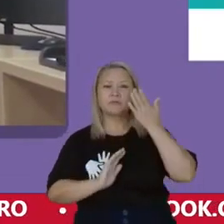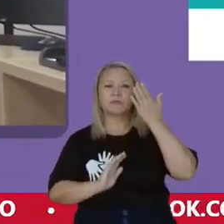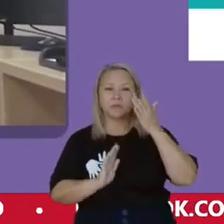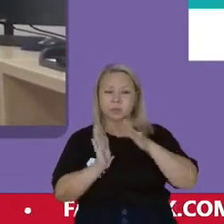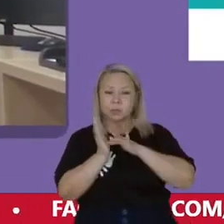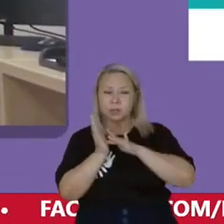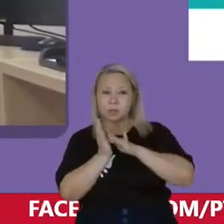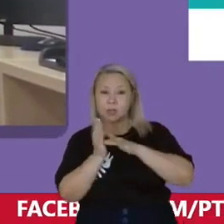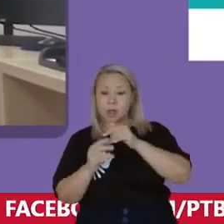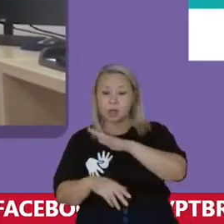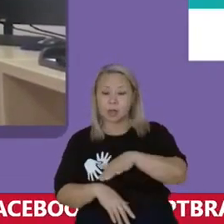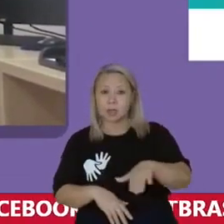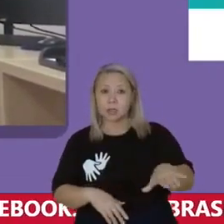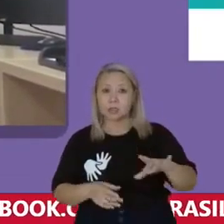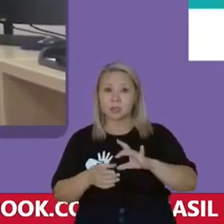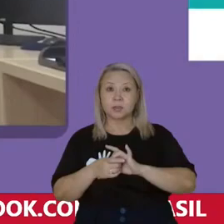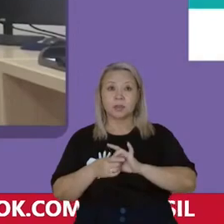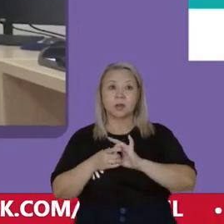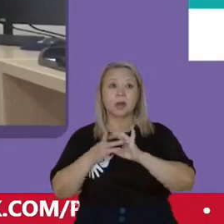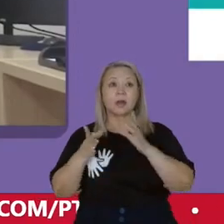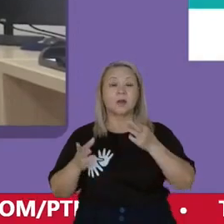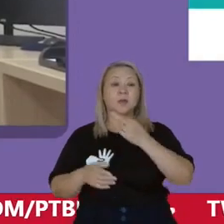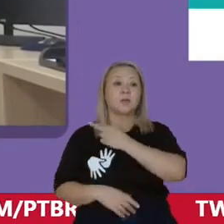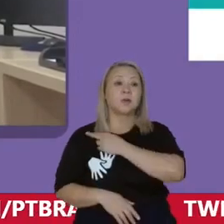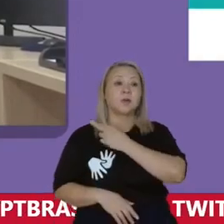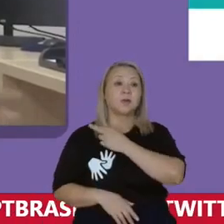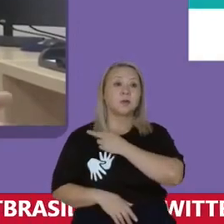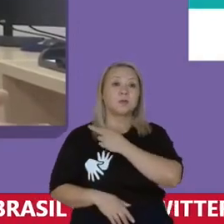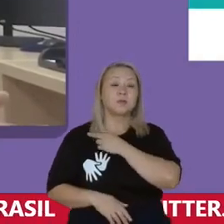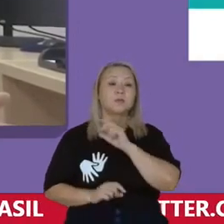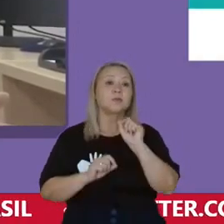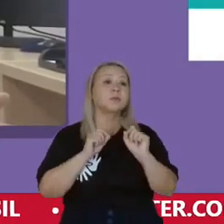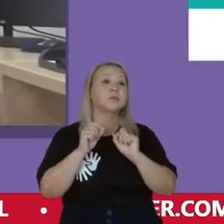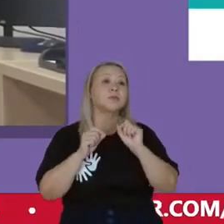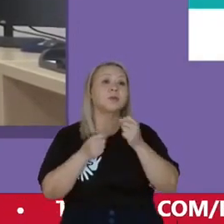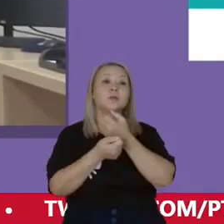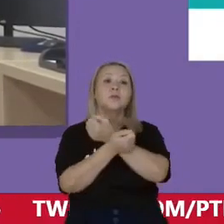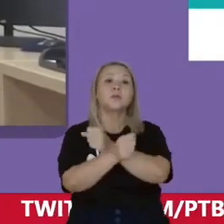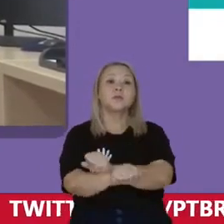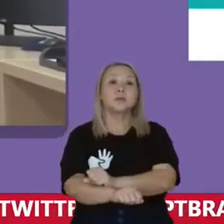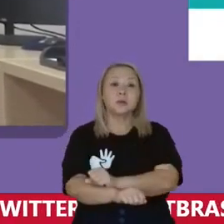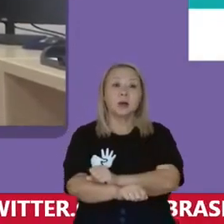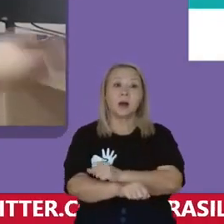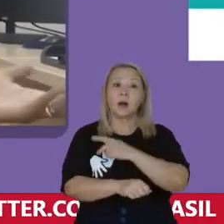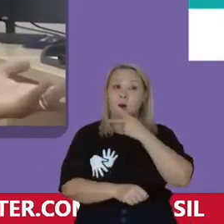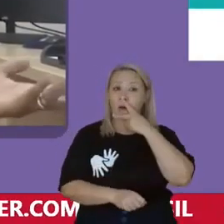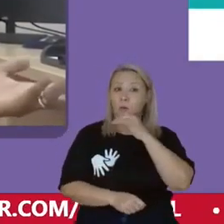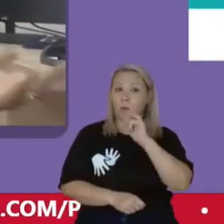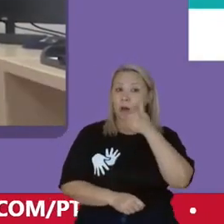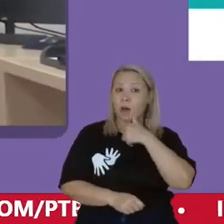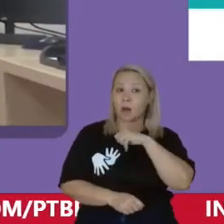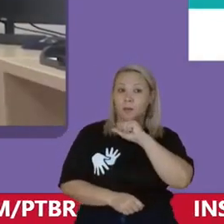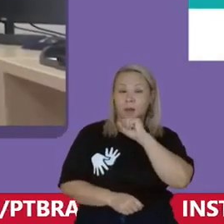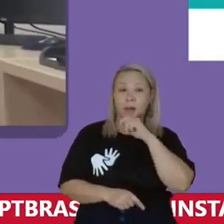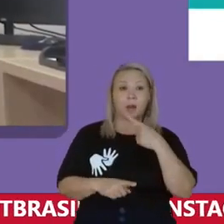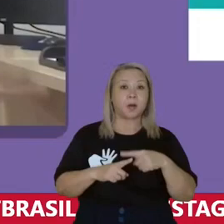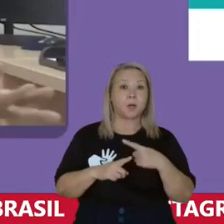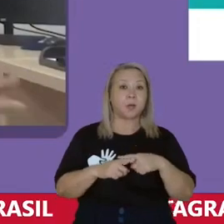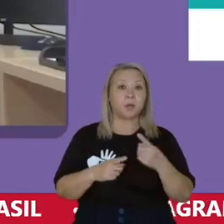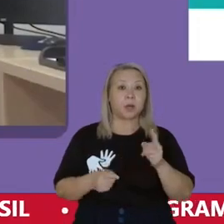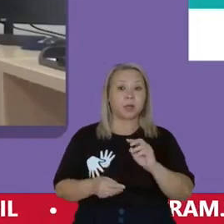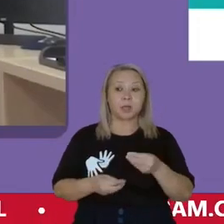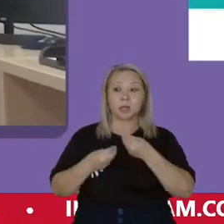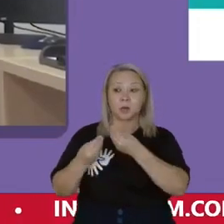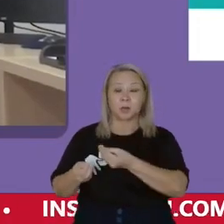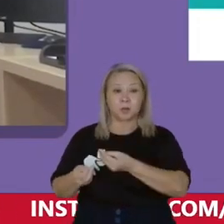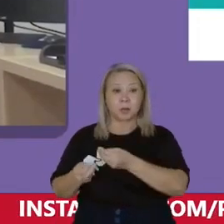aquelas crianças Ficariam sobre a responsabilidade De quem? Dos escravos, pais Porque eles não deram